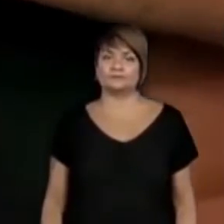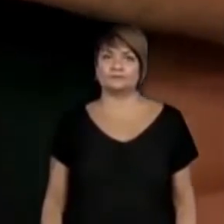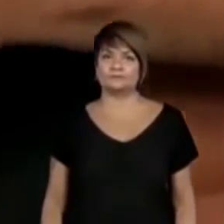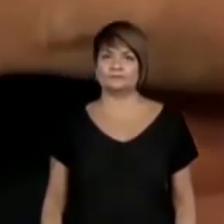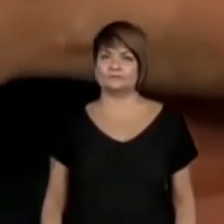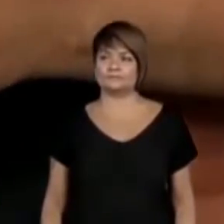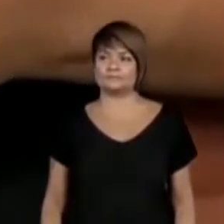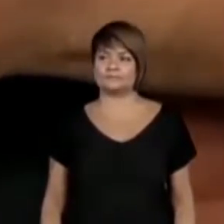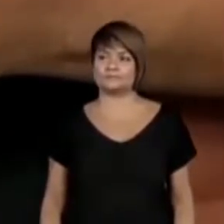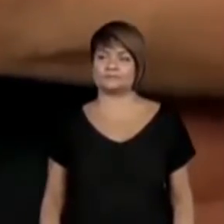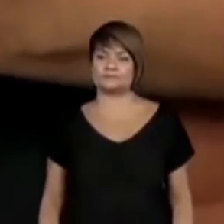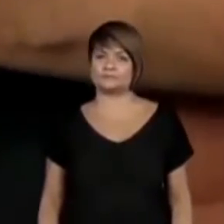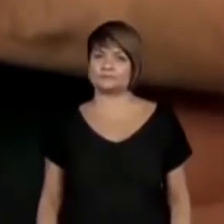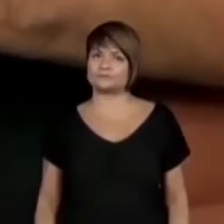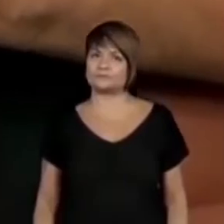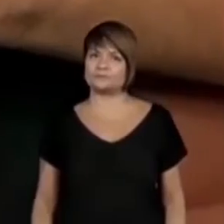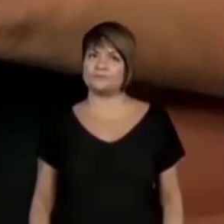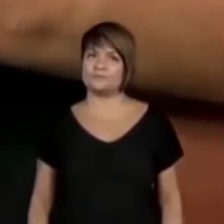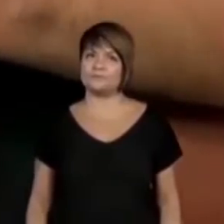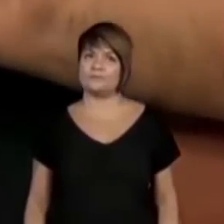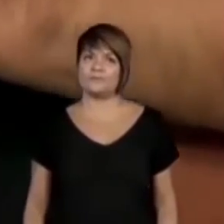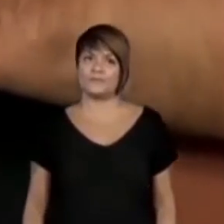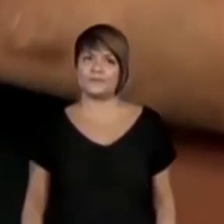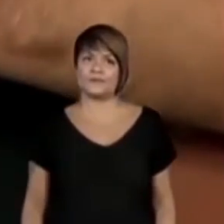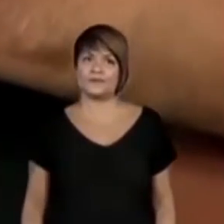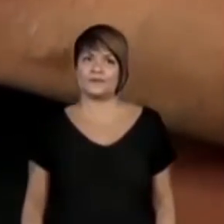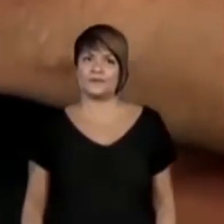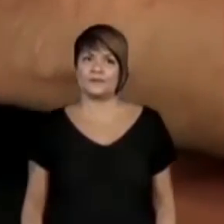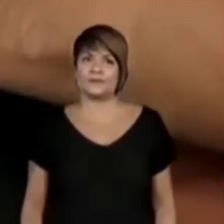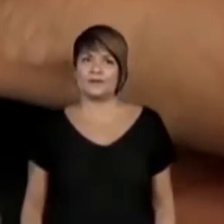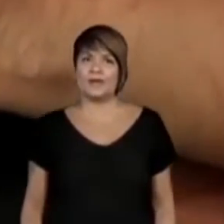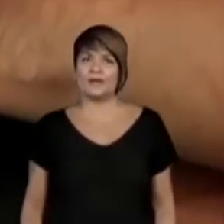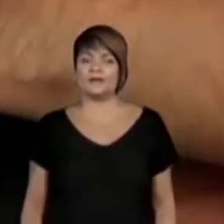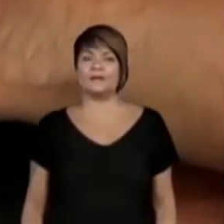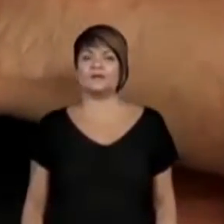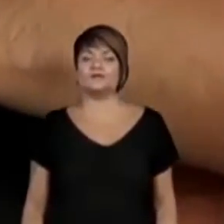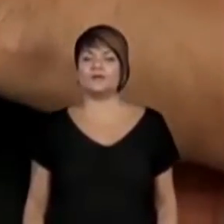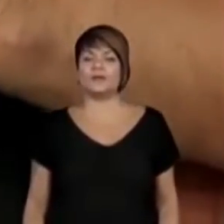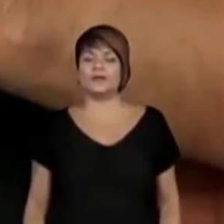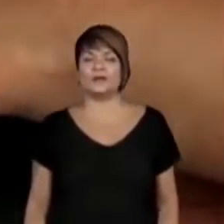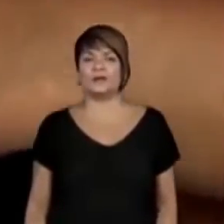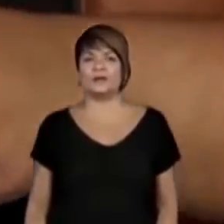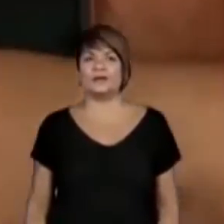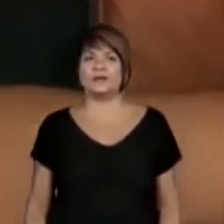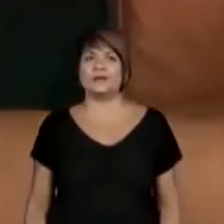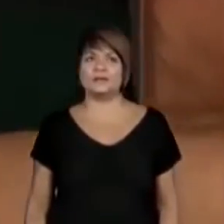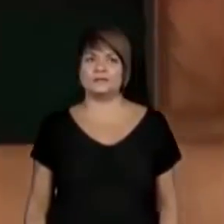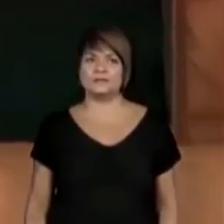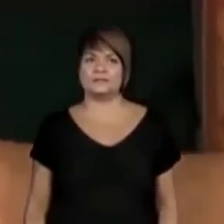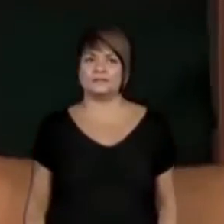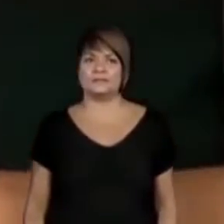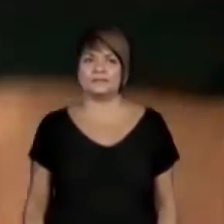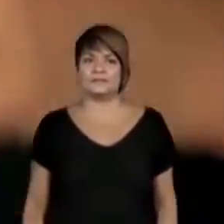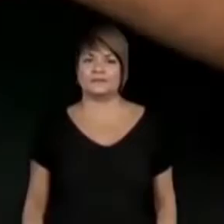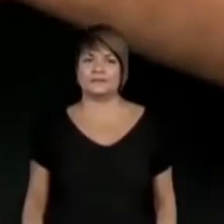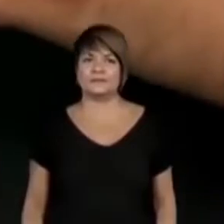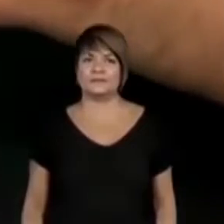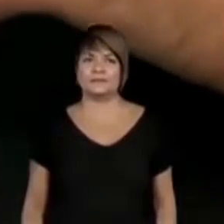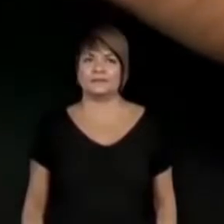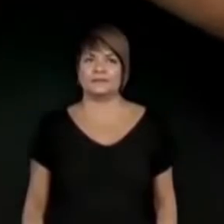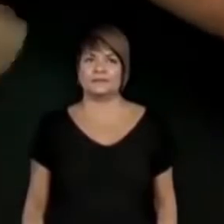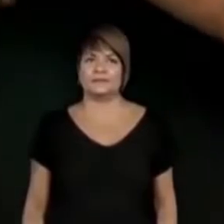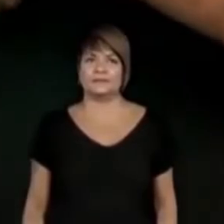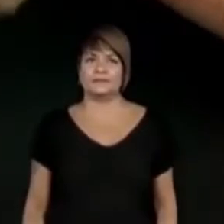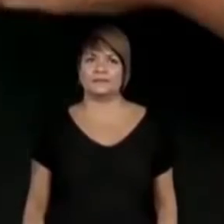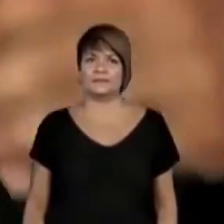Vamos aí. Acho que está dando para ver. Olha só como está ficando bonita a boneca do professor. Ó, aqui já está quase